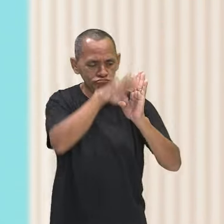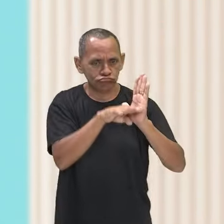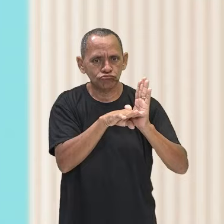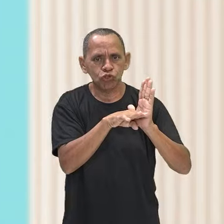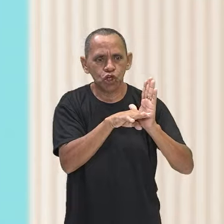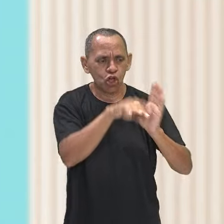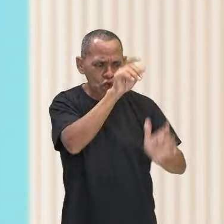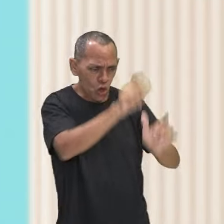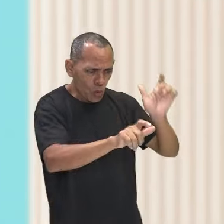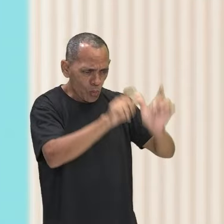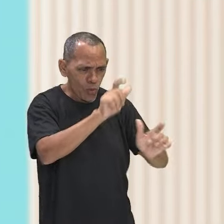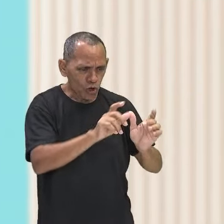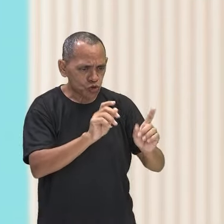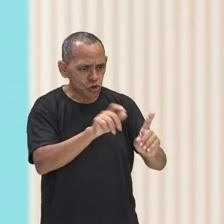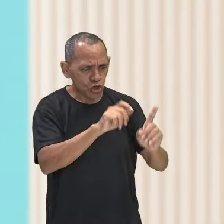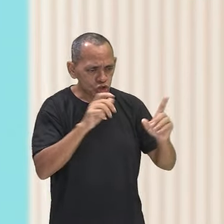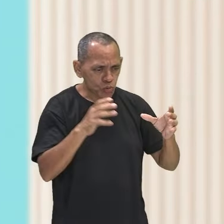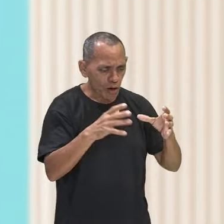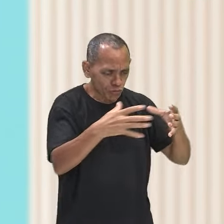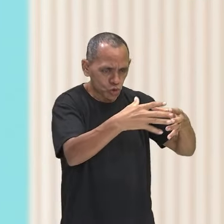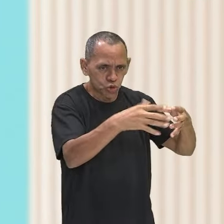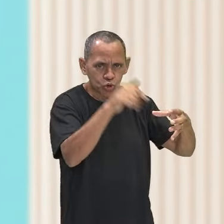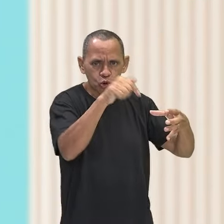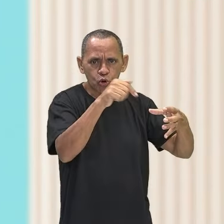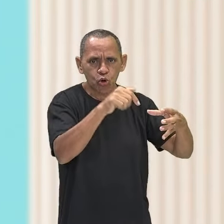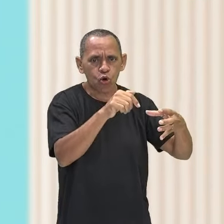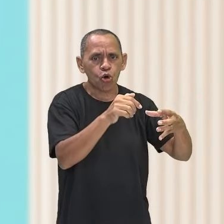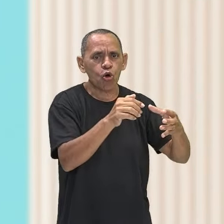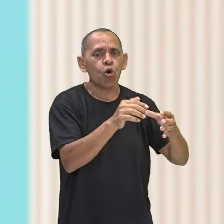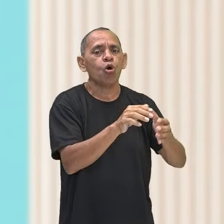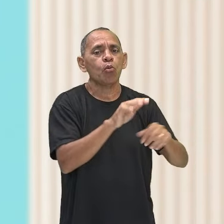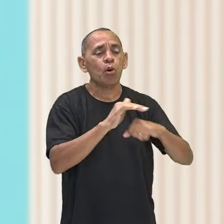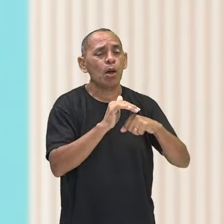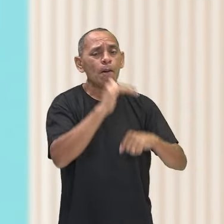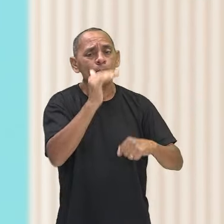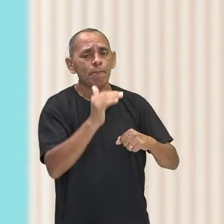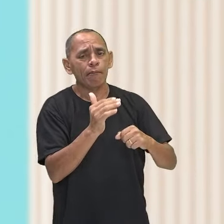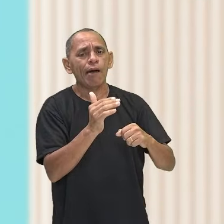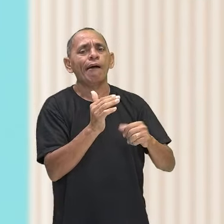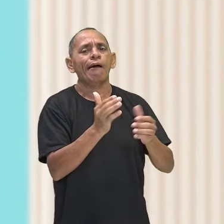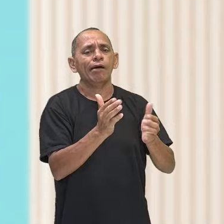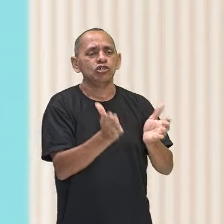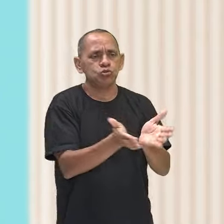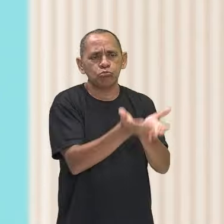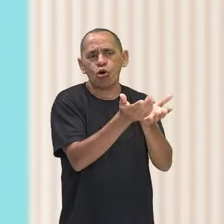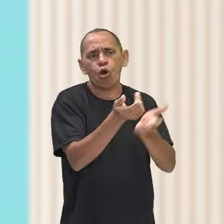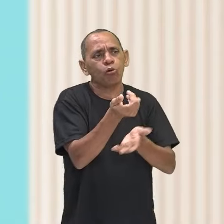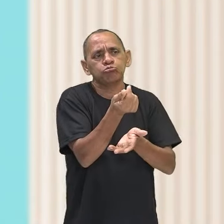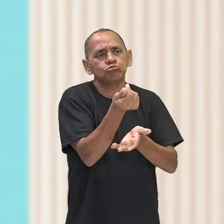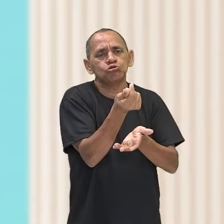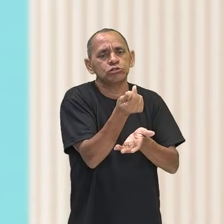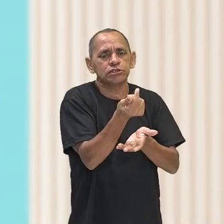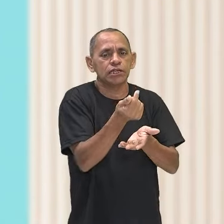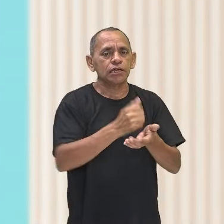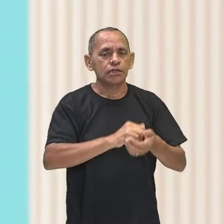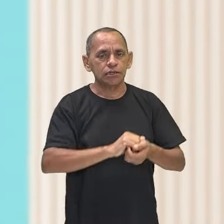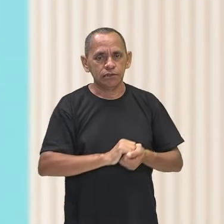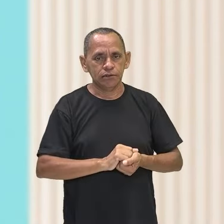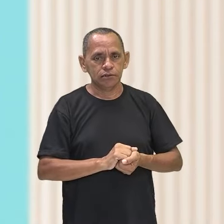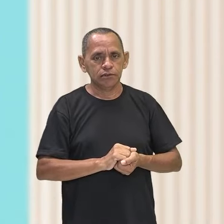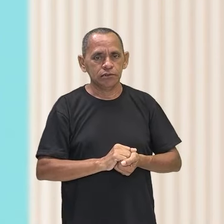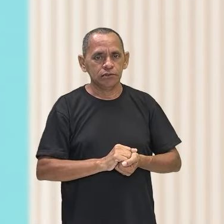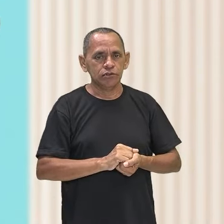de pessoas que vivem em um contexto mais pobre,